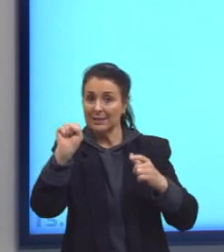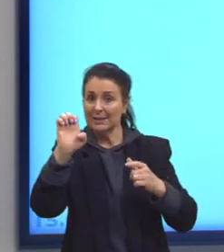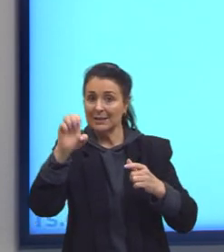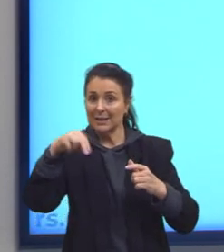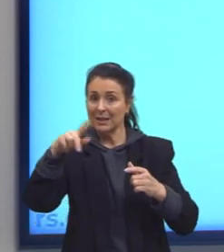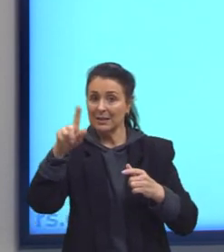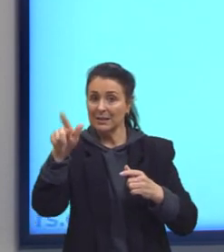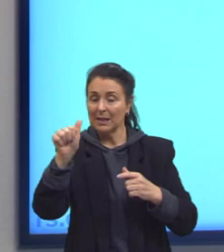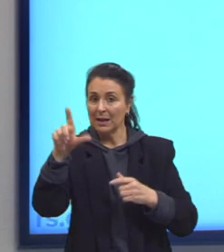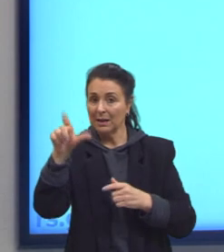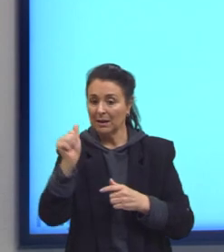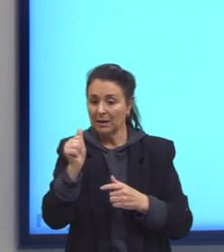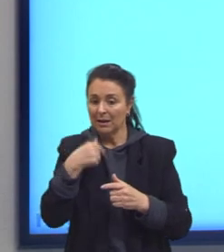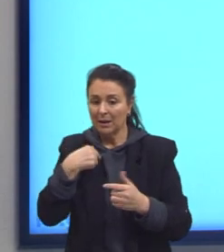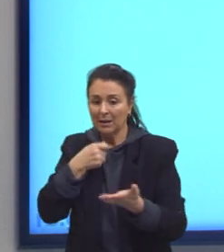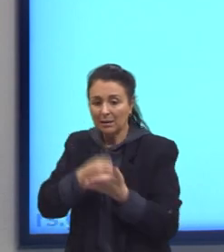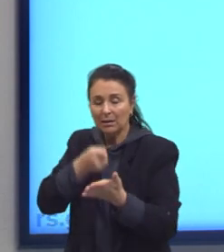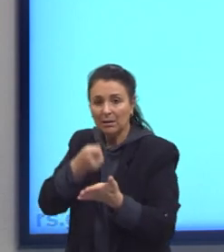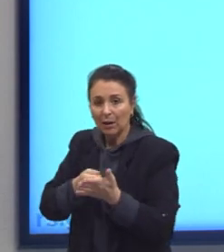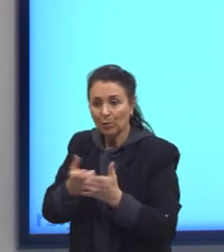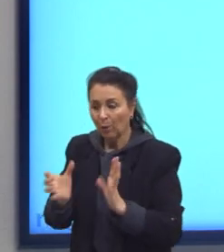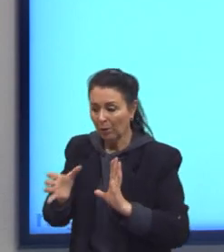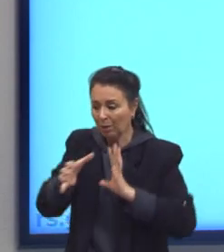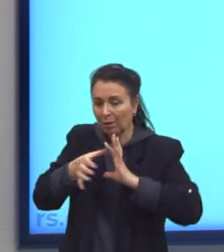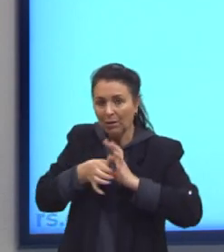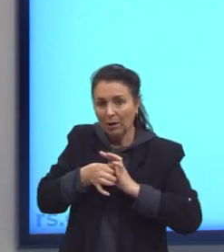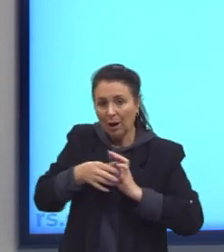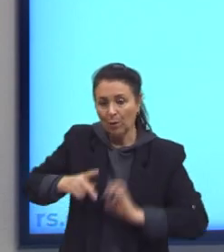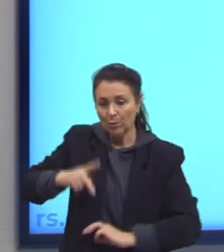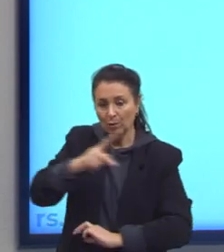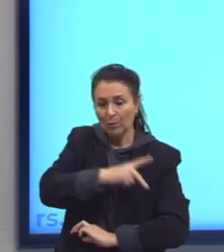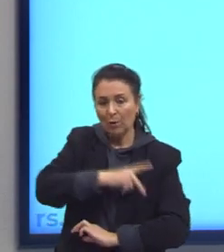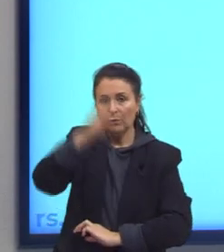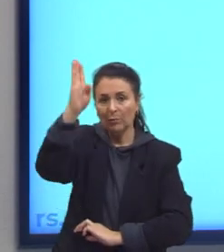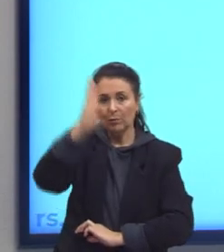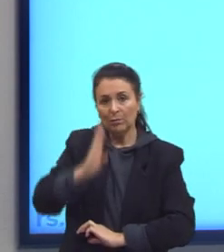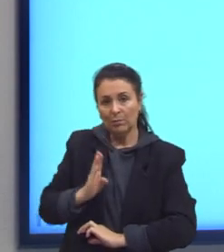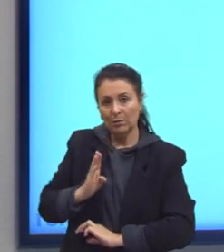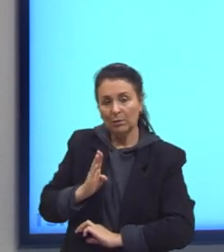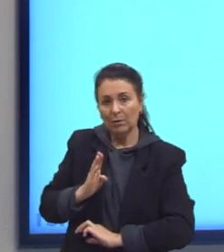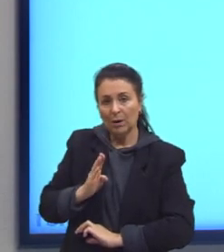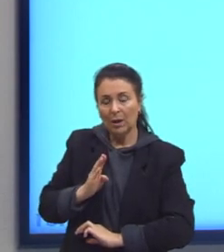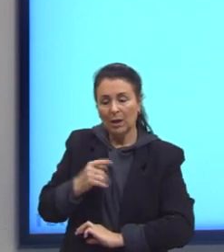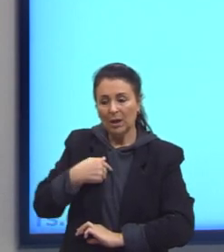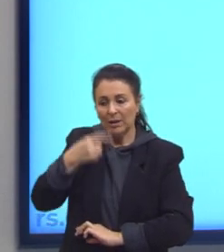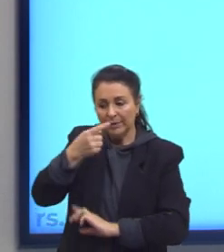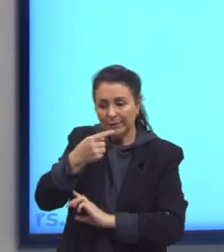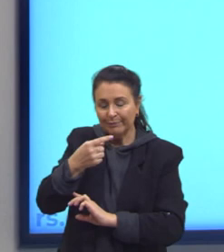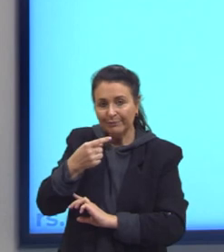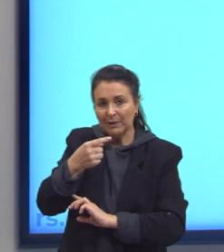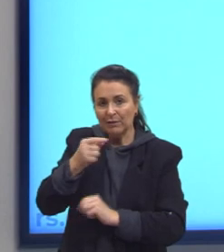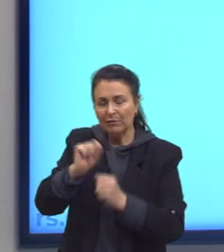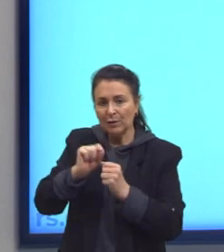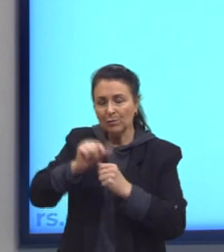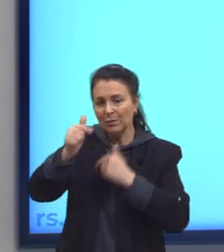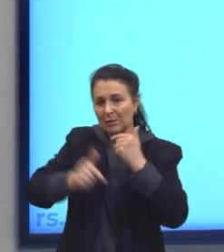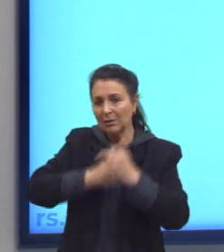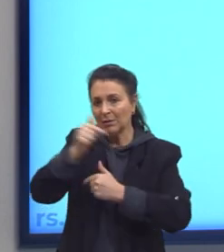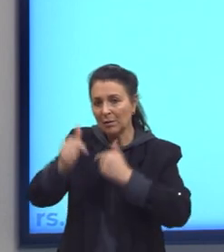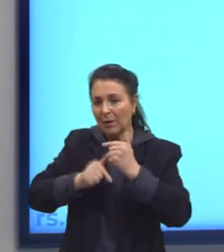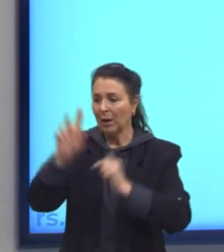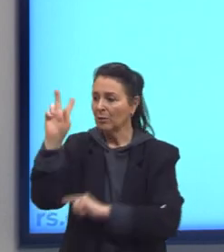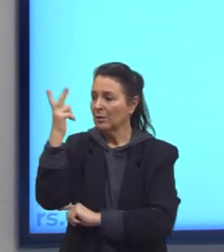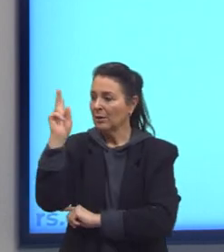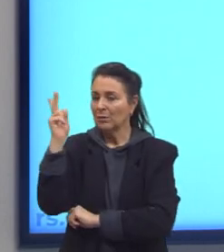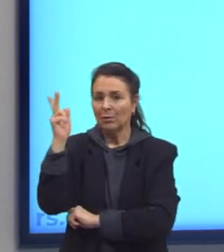de talvez integrar os povos brasileiros, ele percorre... O Gilberto Freire tem um trabalho muito bacana sobre a história